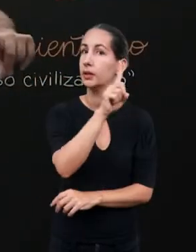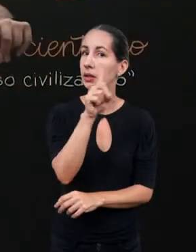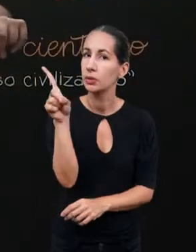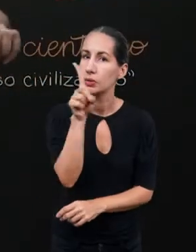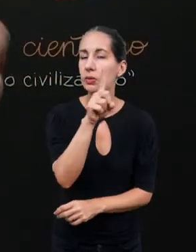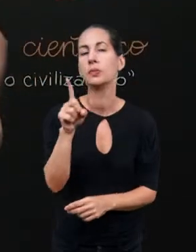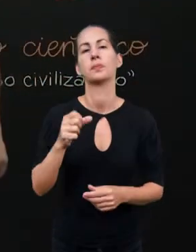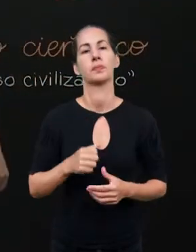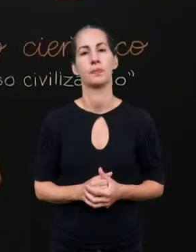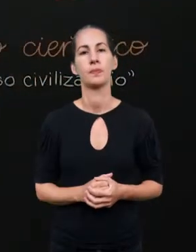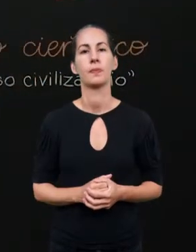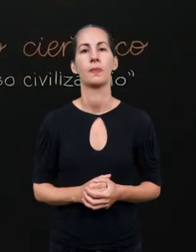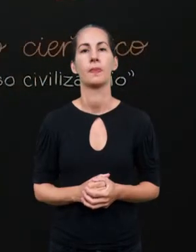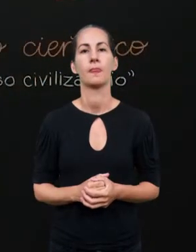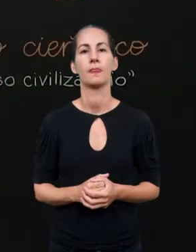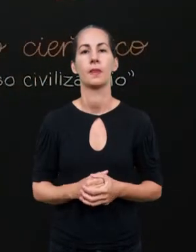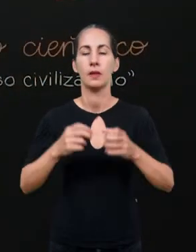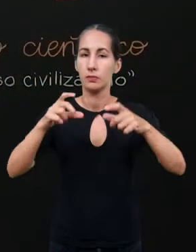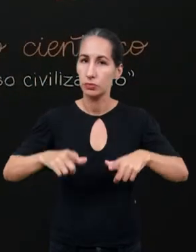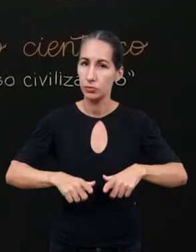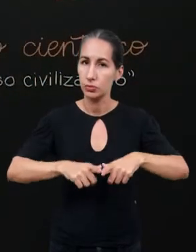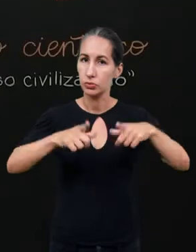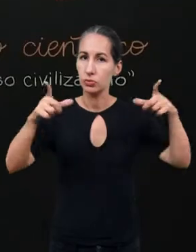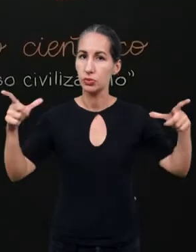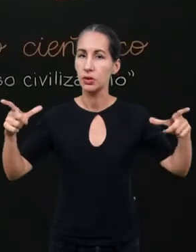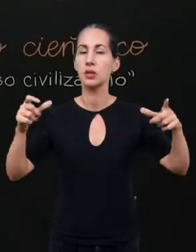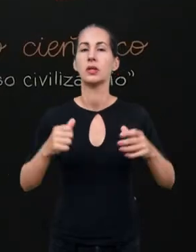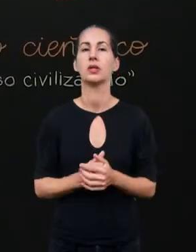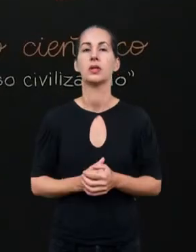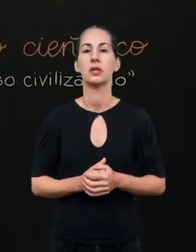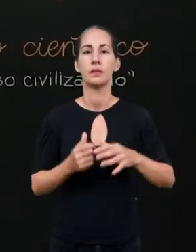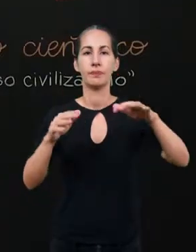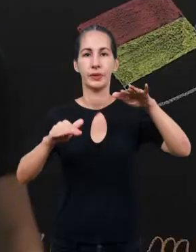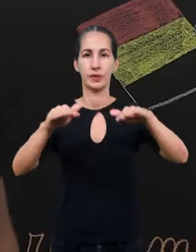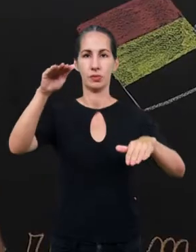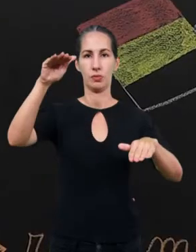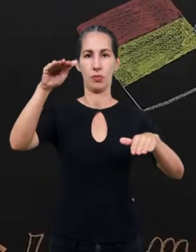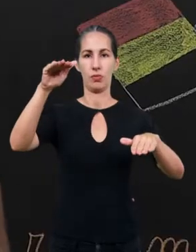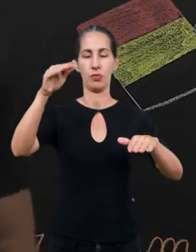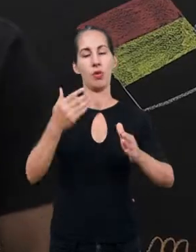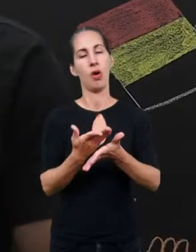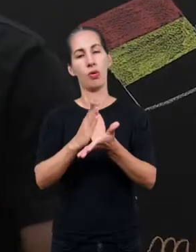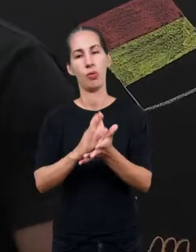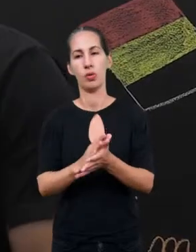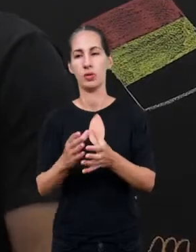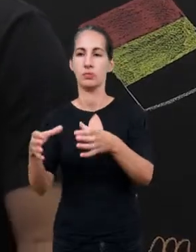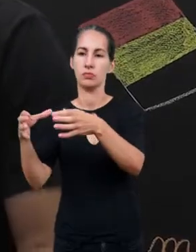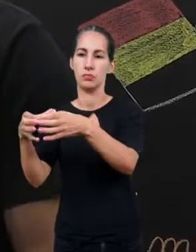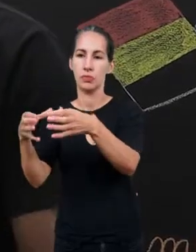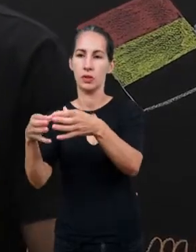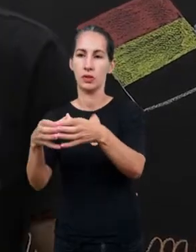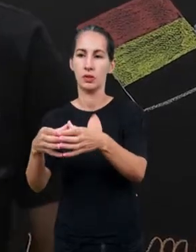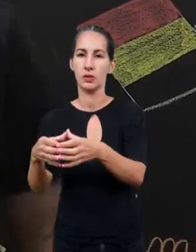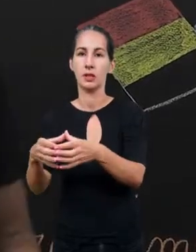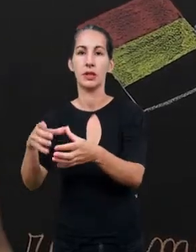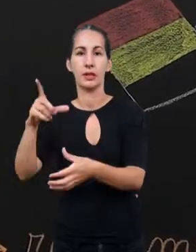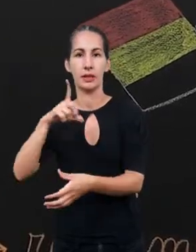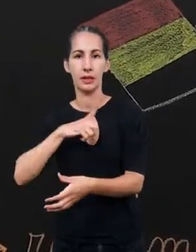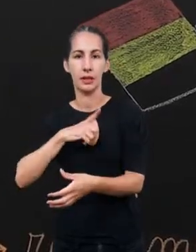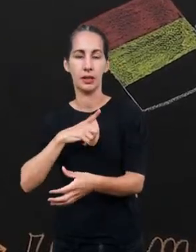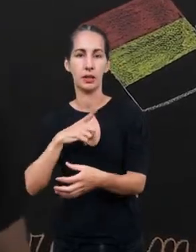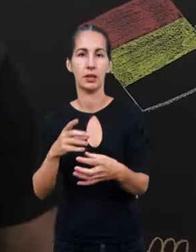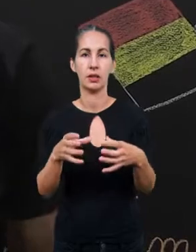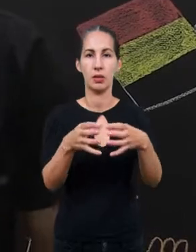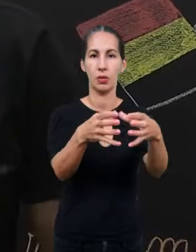Não! É uma expansão desigual. Algumas regiões vão ser regiões centrais e